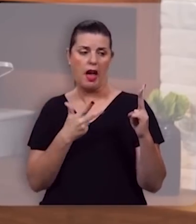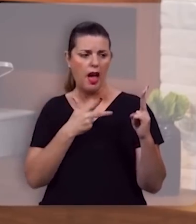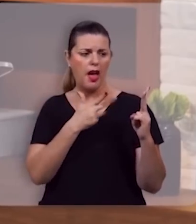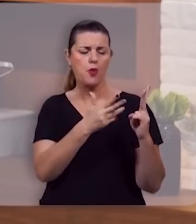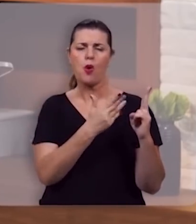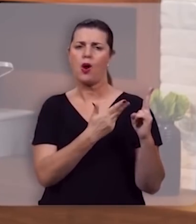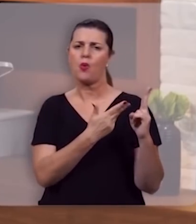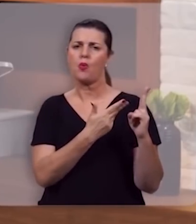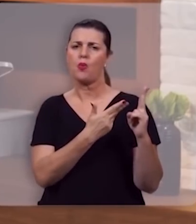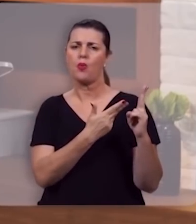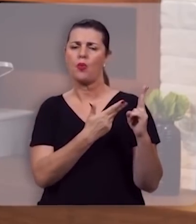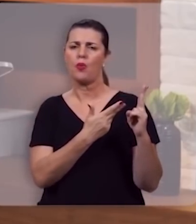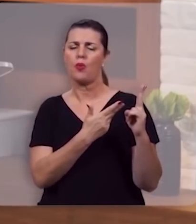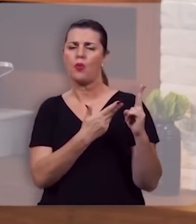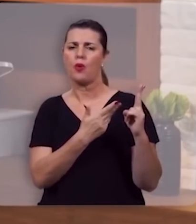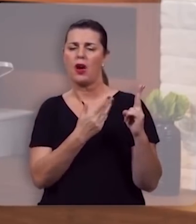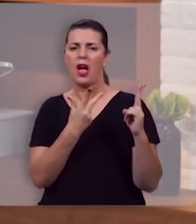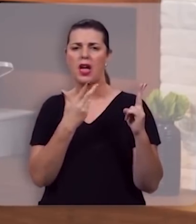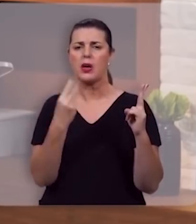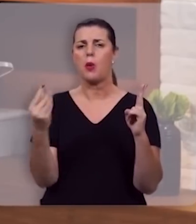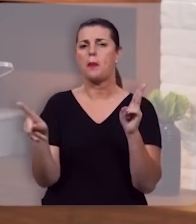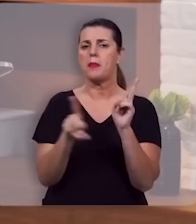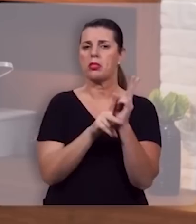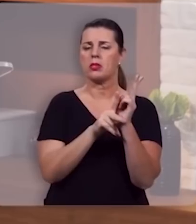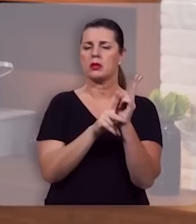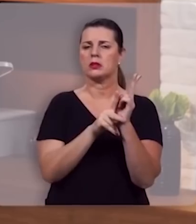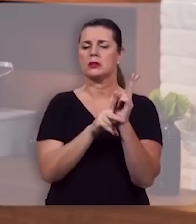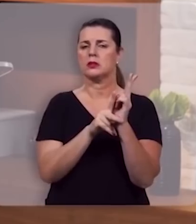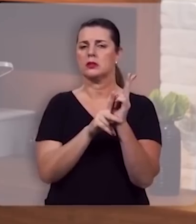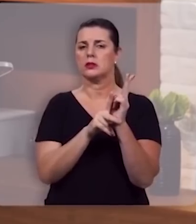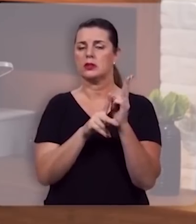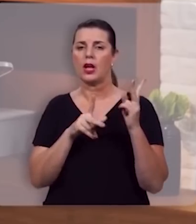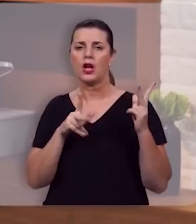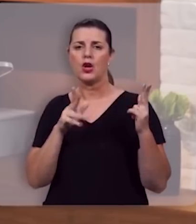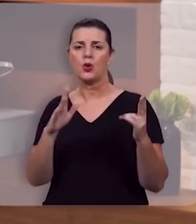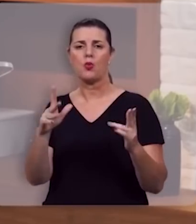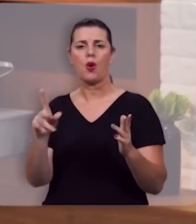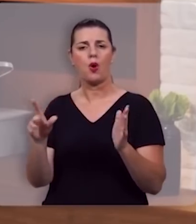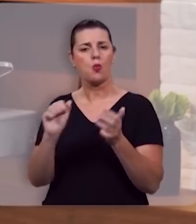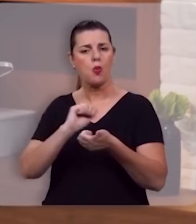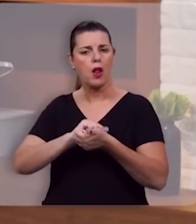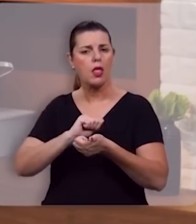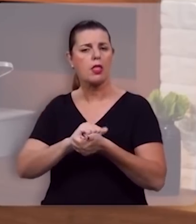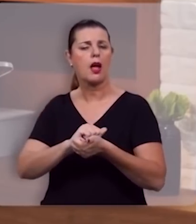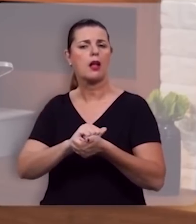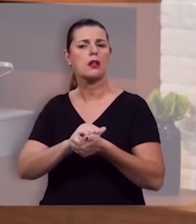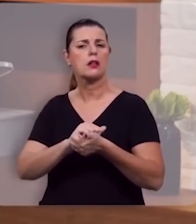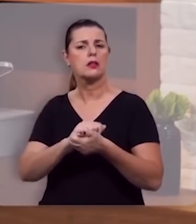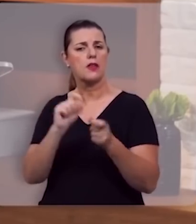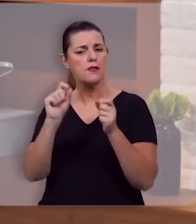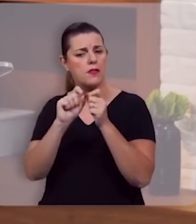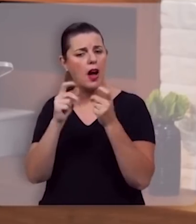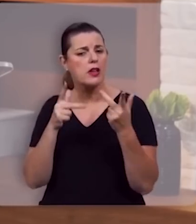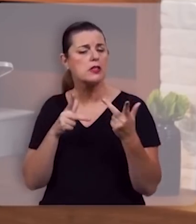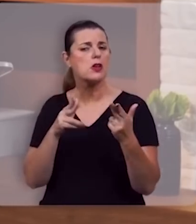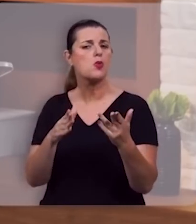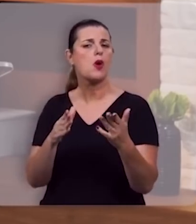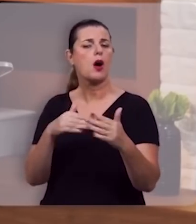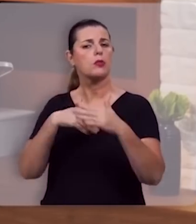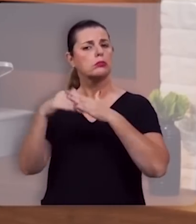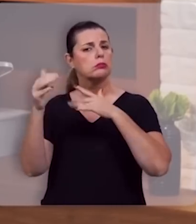da mesma essência da mesma substância tem os mesmos atributos realizam as mesmas